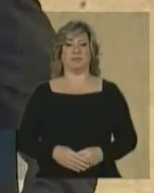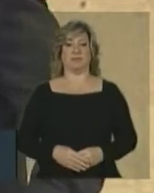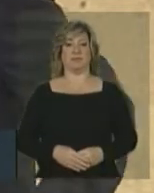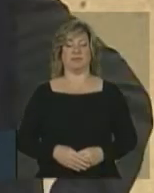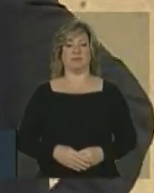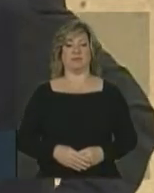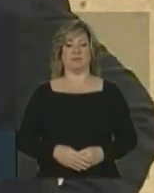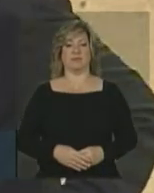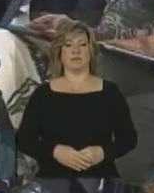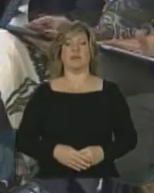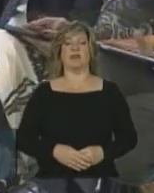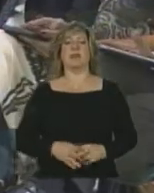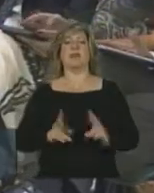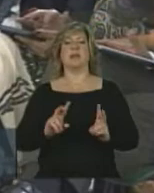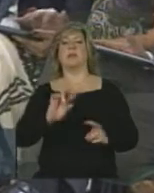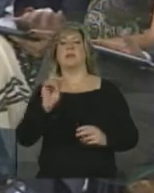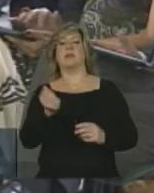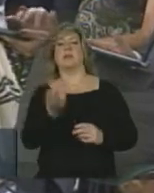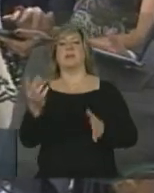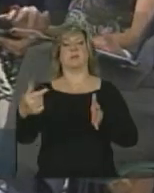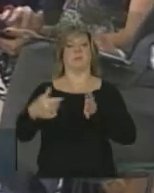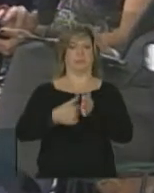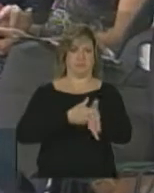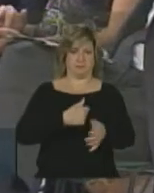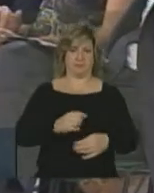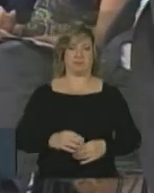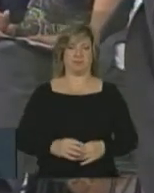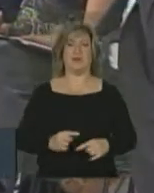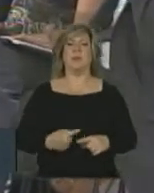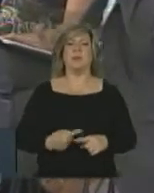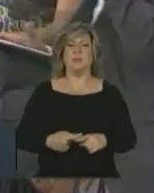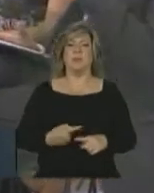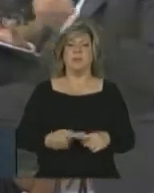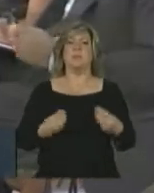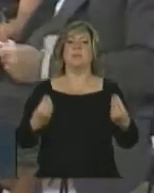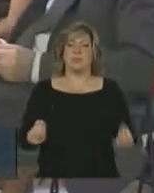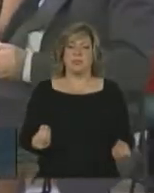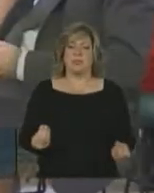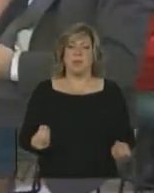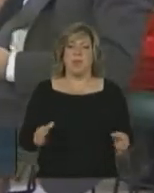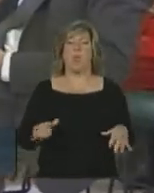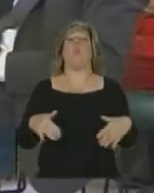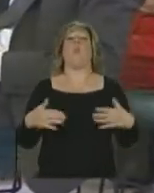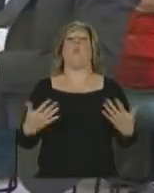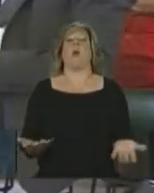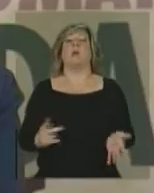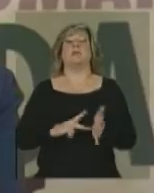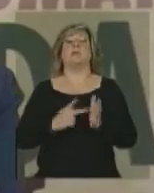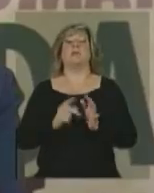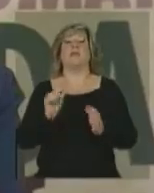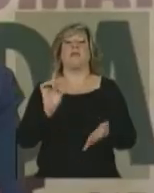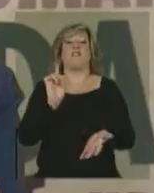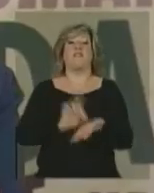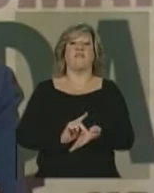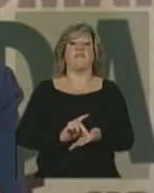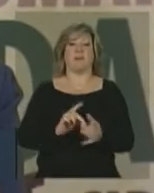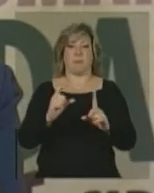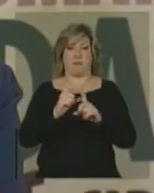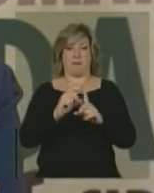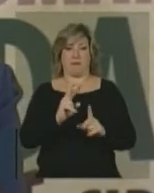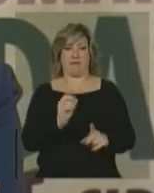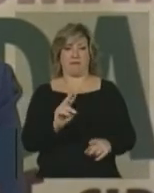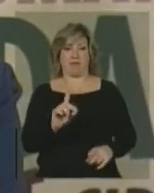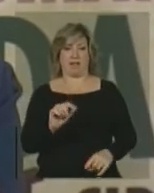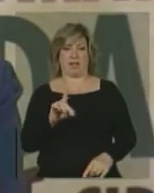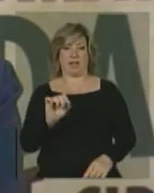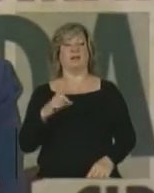me era feita uma pergunta, Sra. Presidenta. Por quê? Qual o significado que a verdade teria hoje, quando